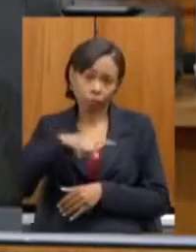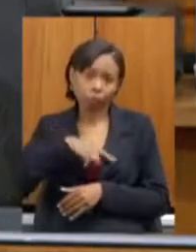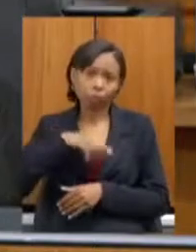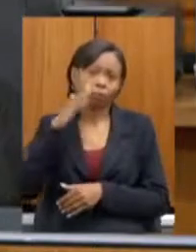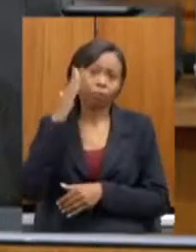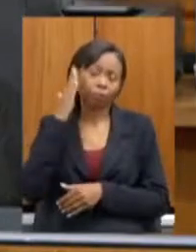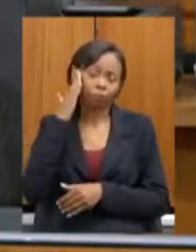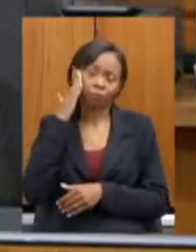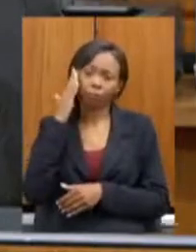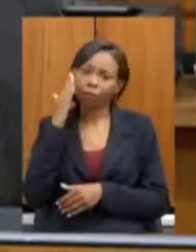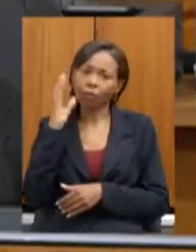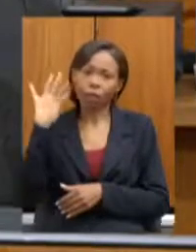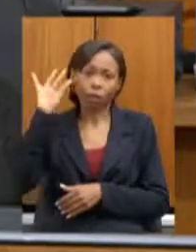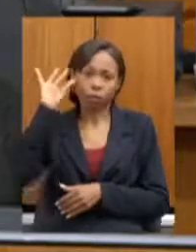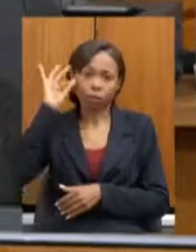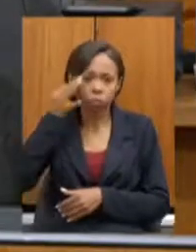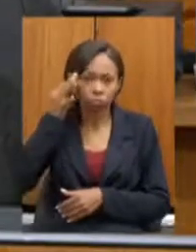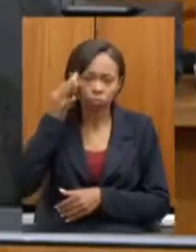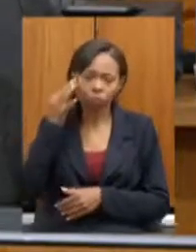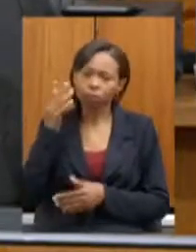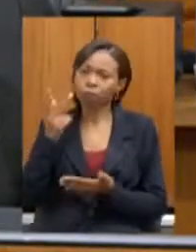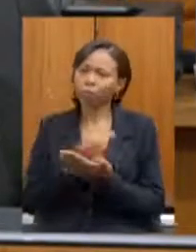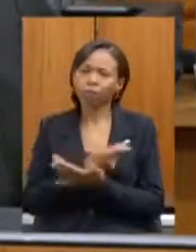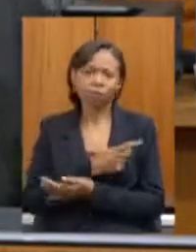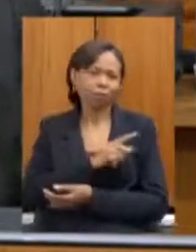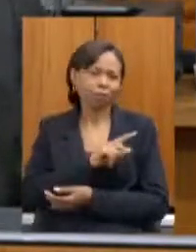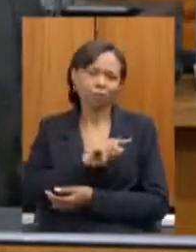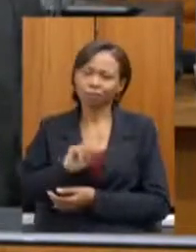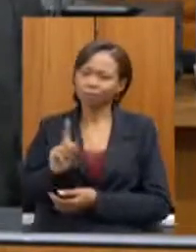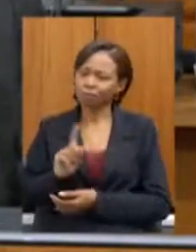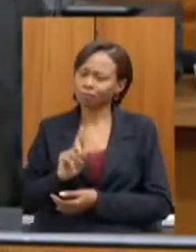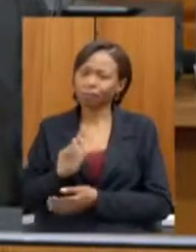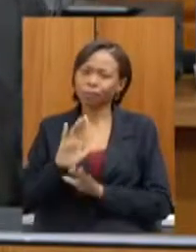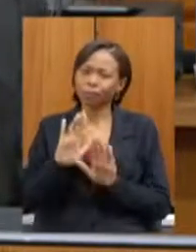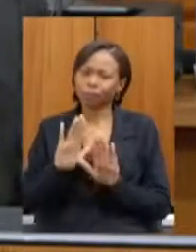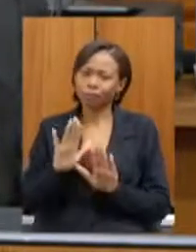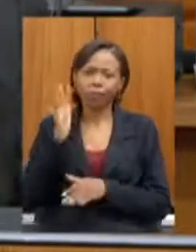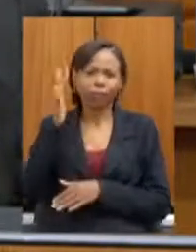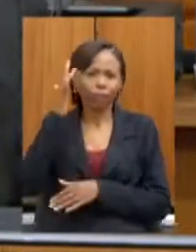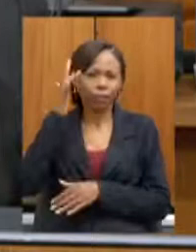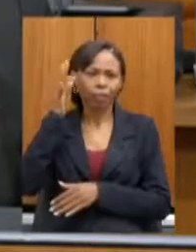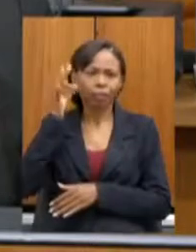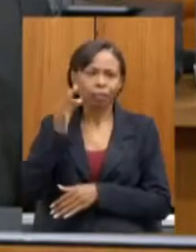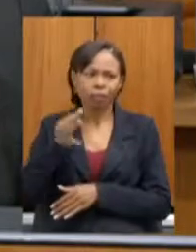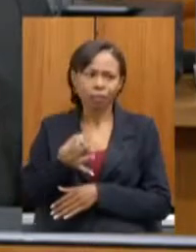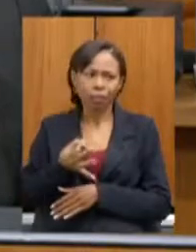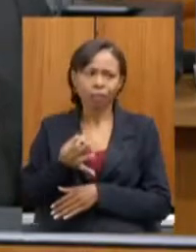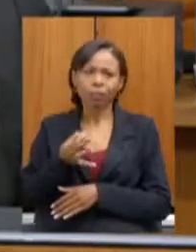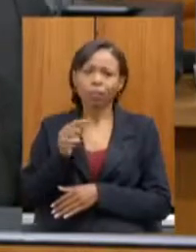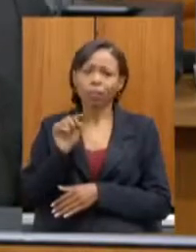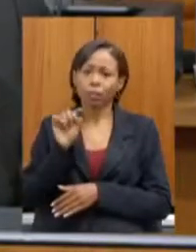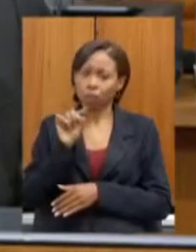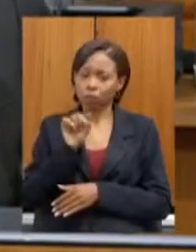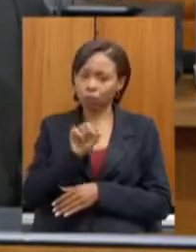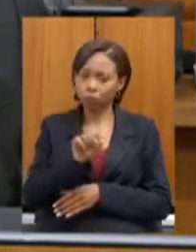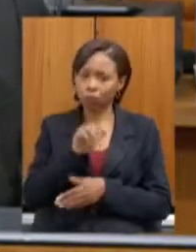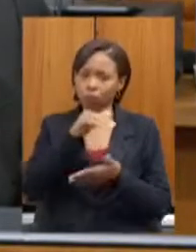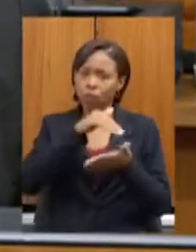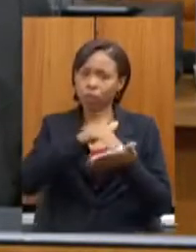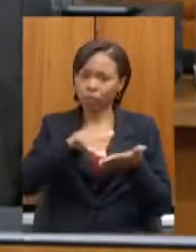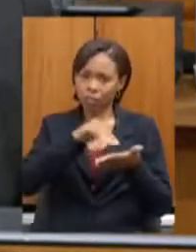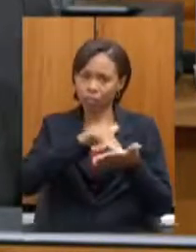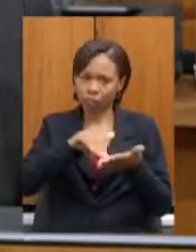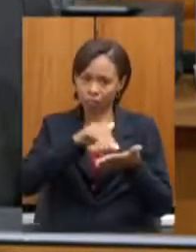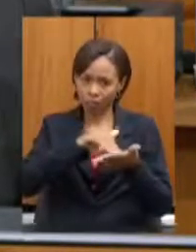não acontece do dia para a noite, mas eu tenho certeza, secretário, que o senhor tem conseguido passar,